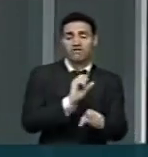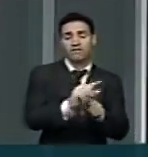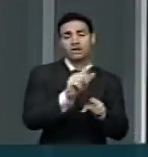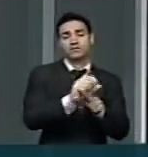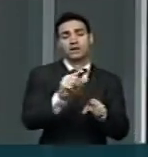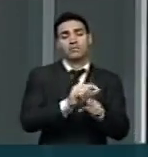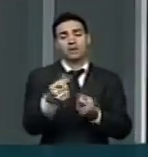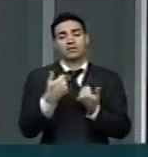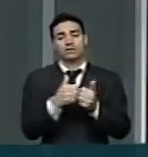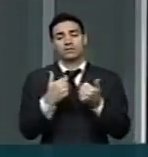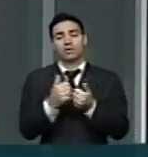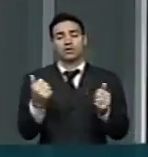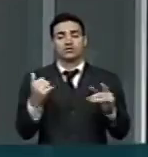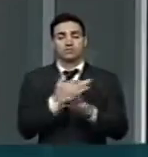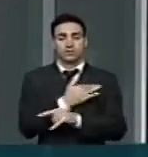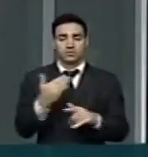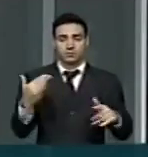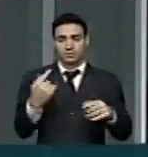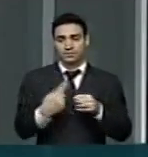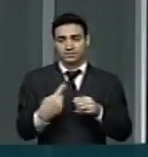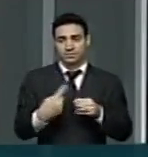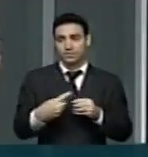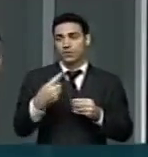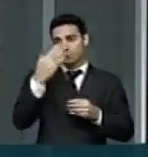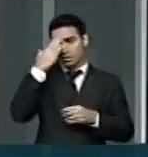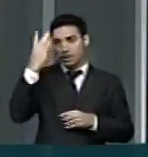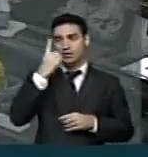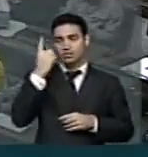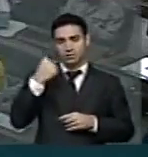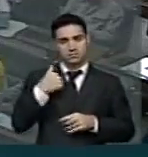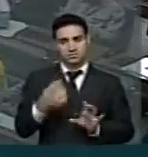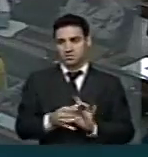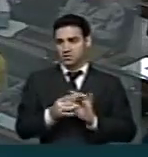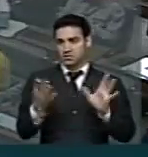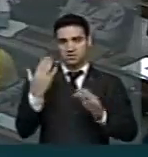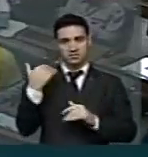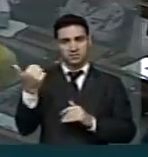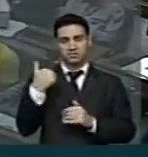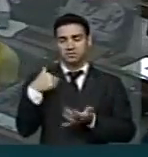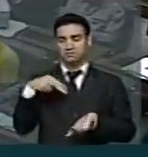transporte público urbano. Muito obrigado, deputado, e fique à disposição. Obrigado, Carlos Henrique.